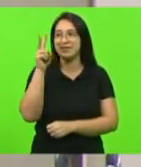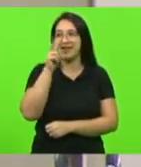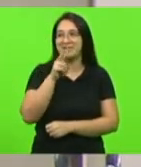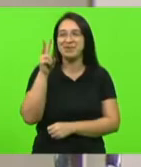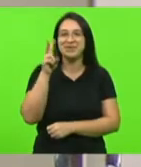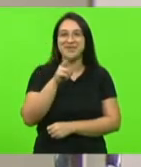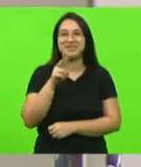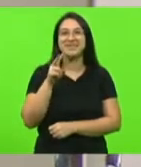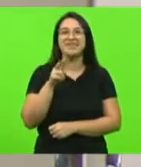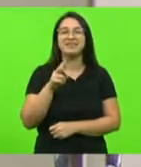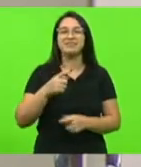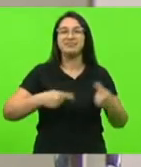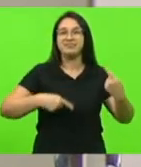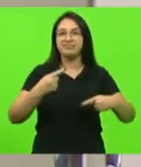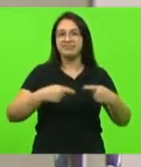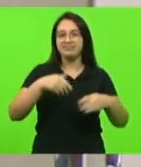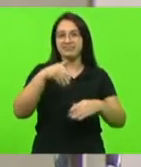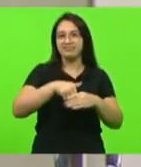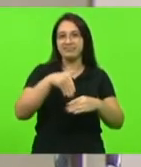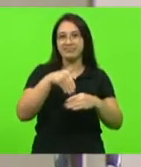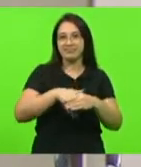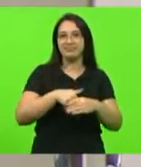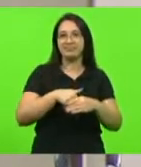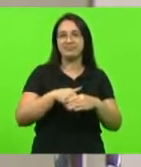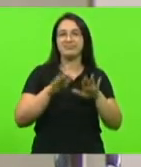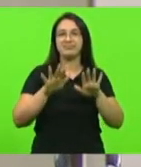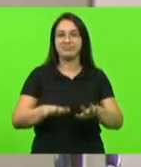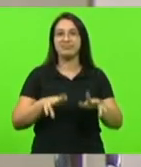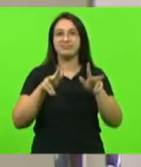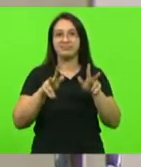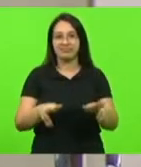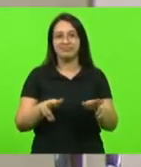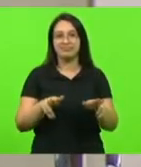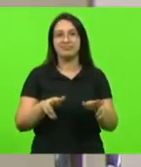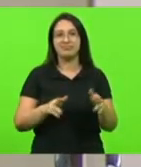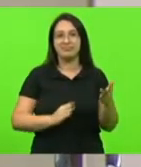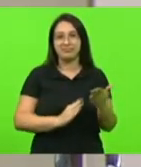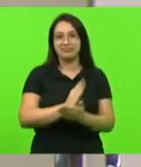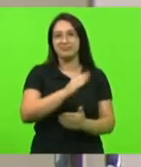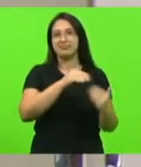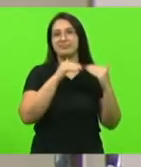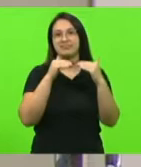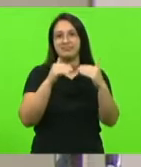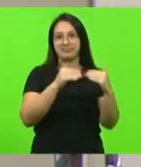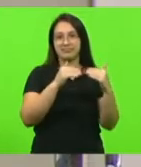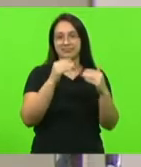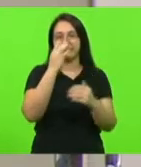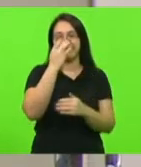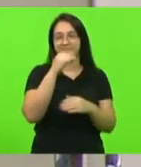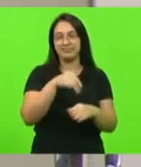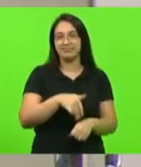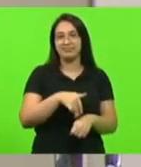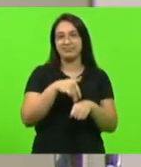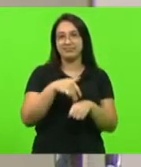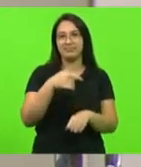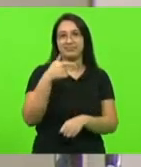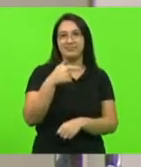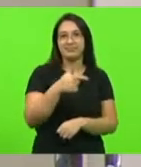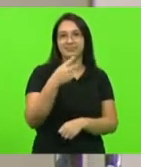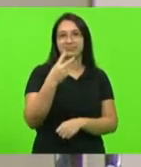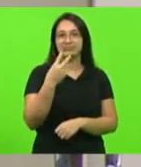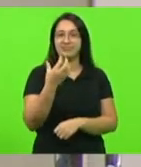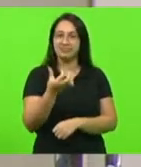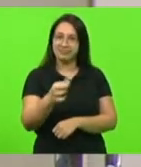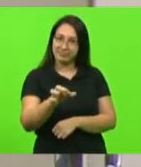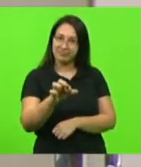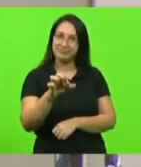quem queira discutir em votação deputados que aprovam permaneçam como se encontra aprovado por unanimidade moção 796 autor deputado